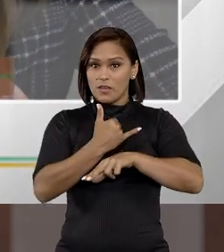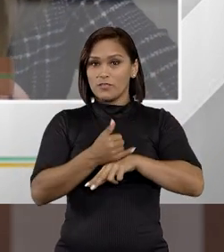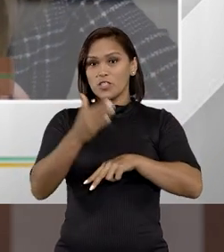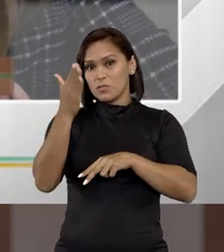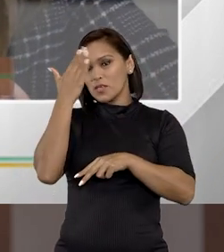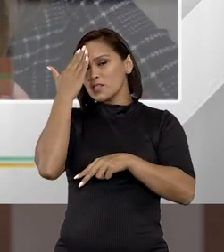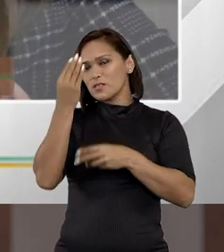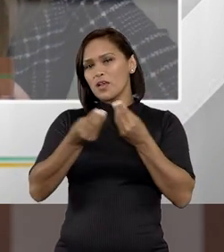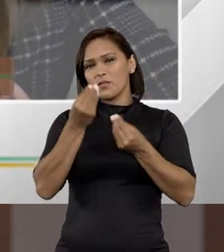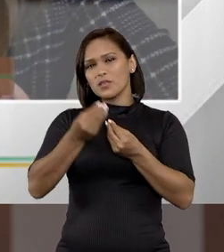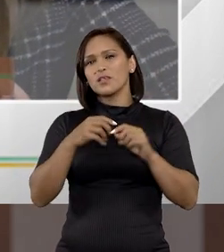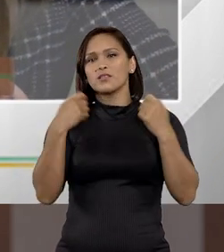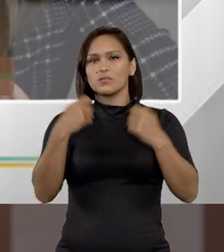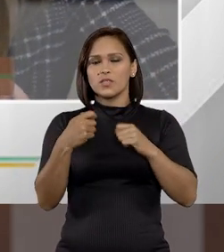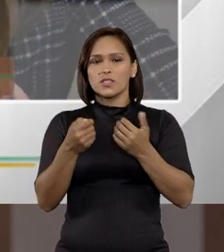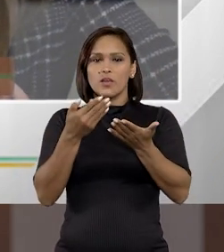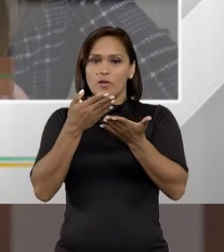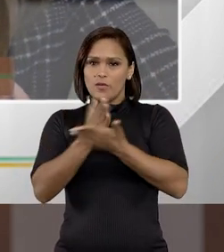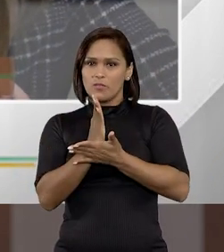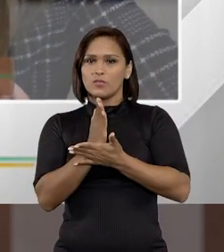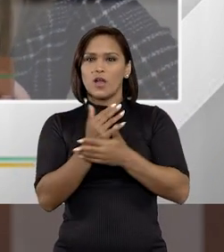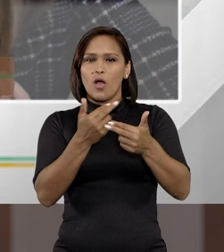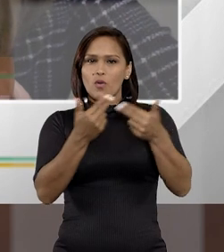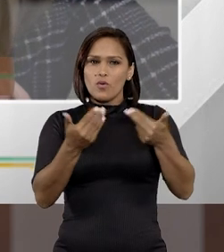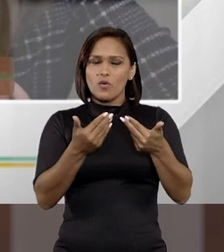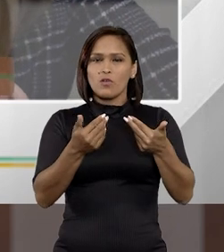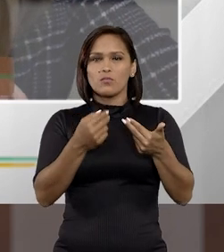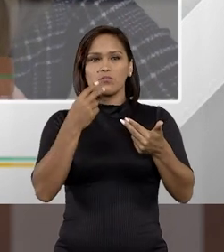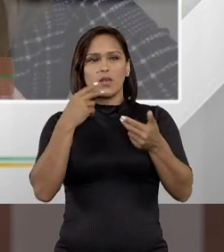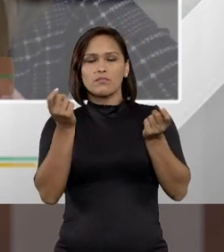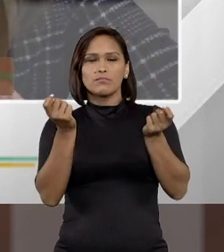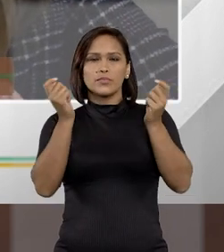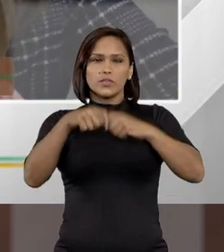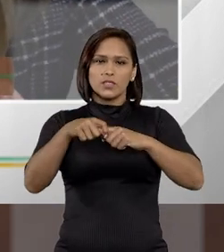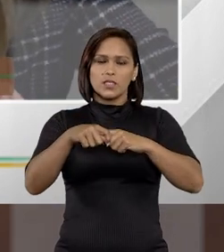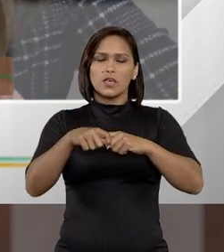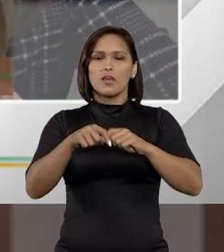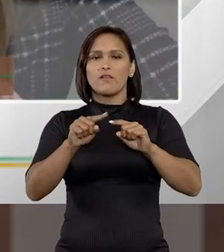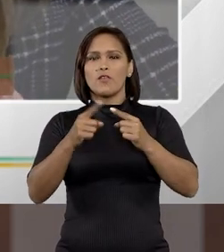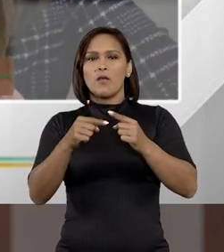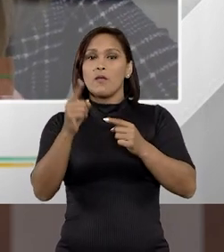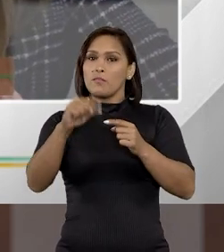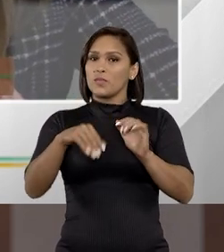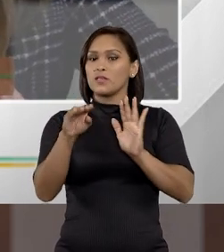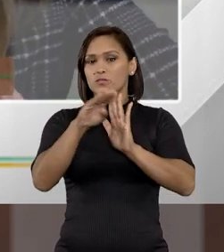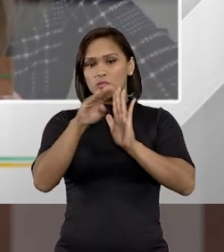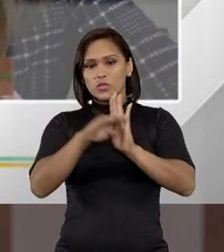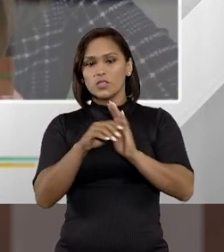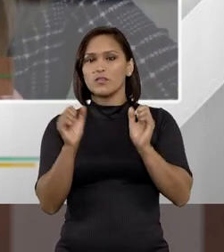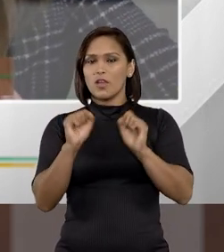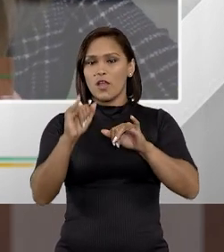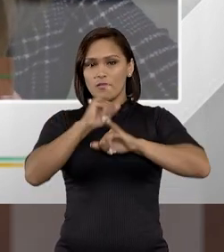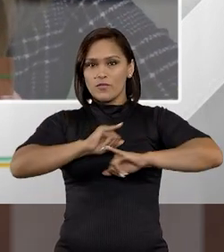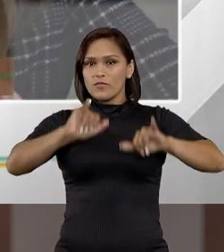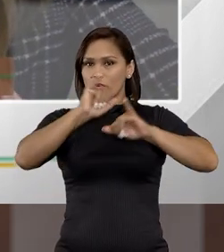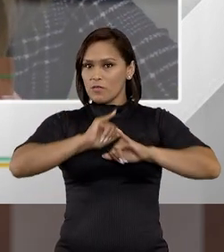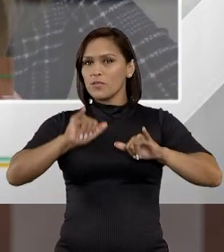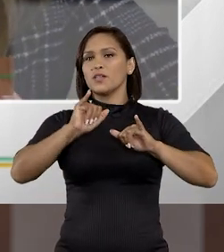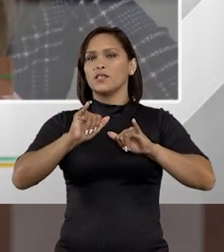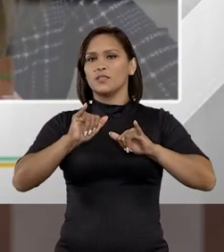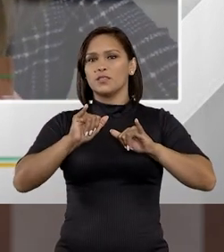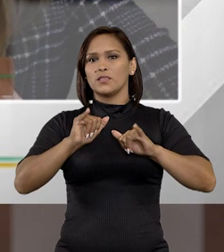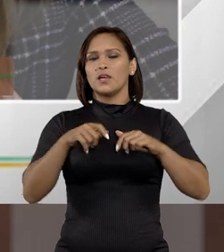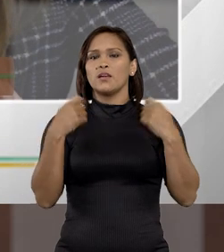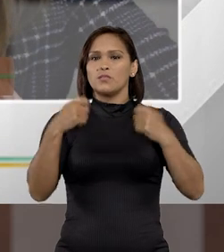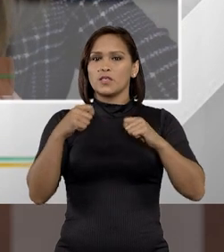vítimas tomem conhecimento de que elas precisam, muitas vezes eu sei que não é possível, mas, enfim, na medida do possível que elas sejam informadas,